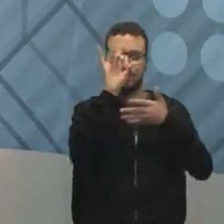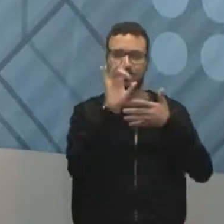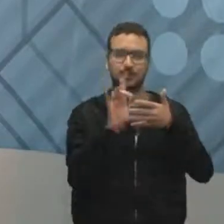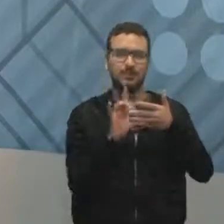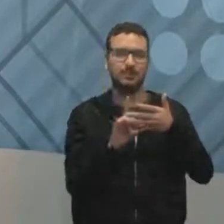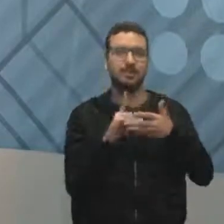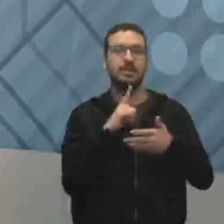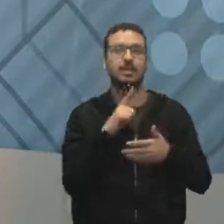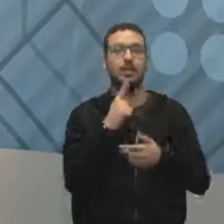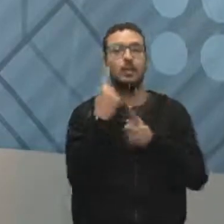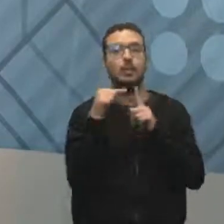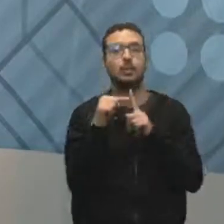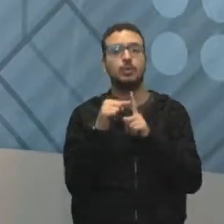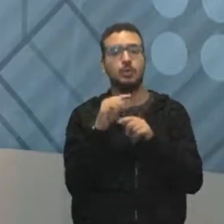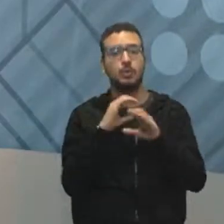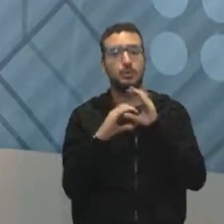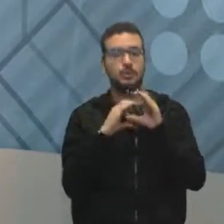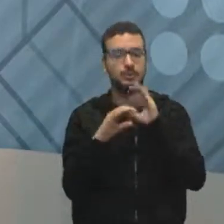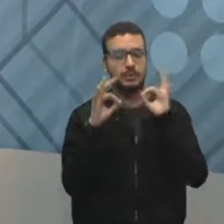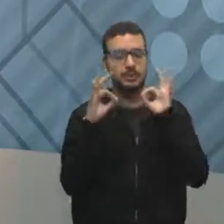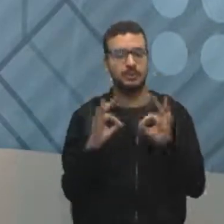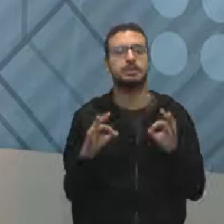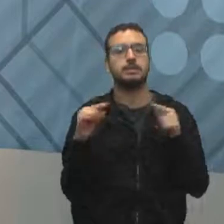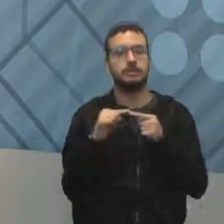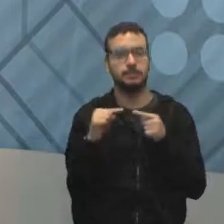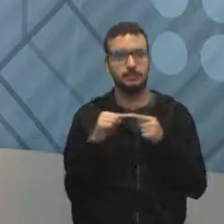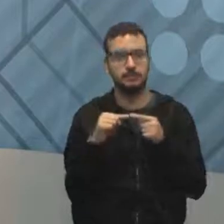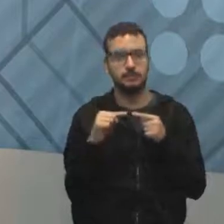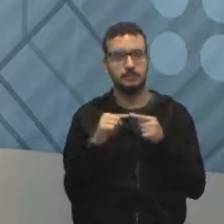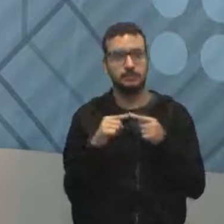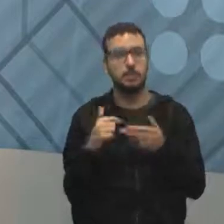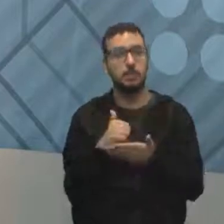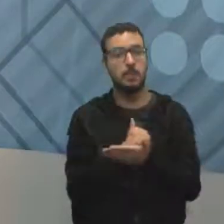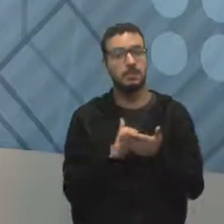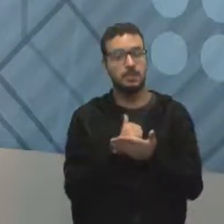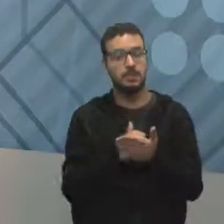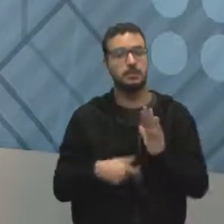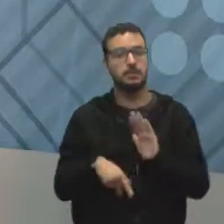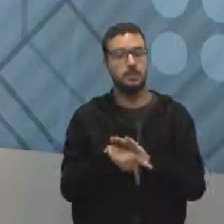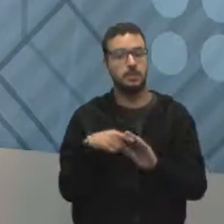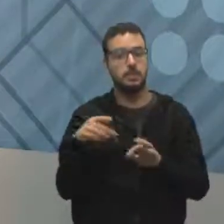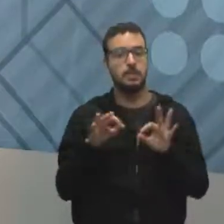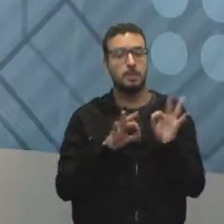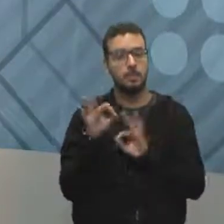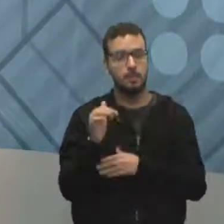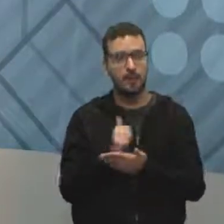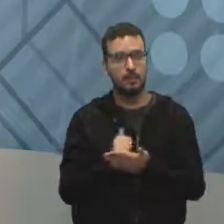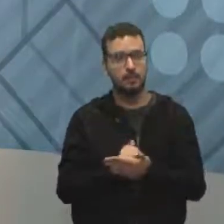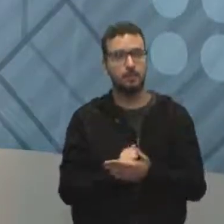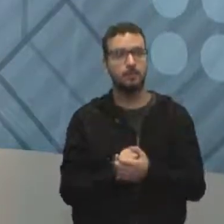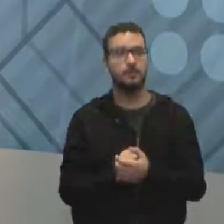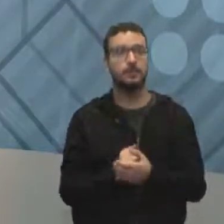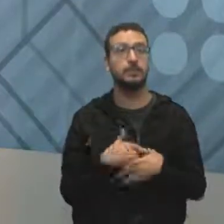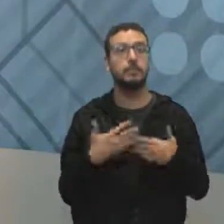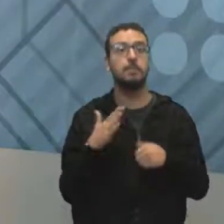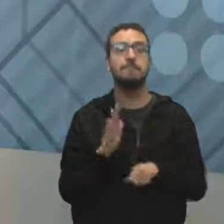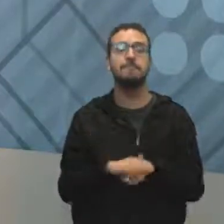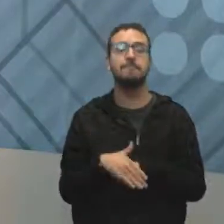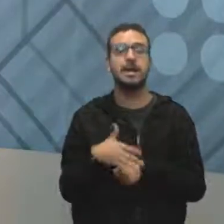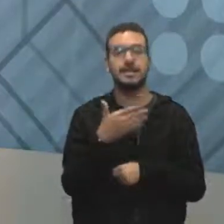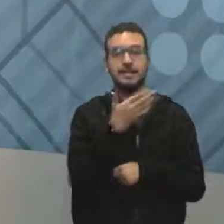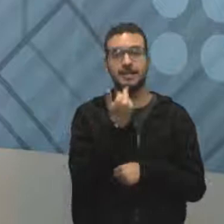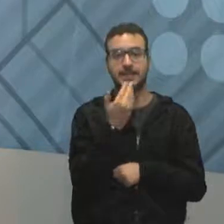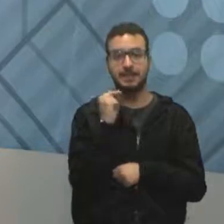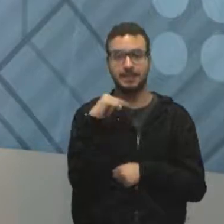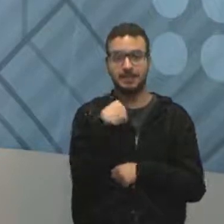vai receber um tipo de comunicação adequada a ela, baseado no nosso plano básico. E para ficar mais fácil ainda